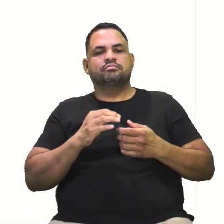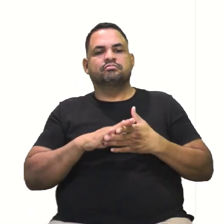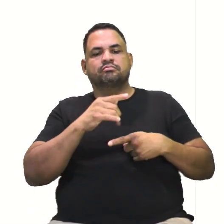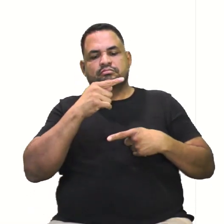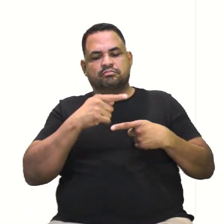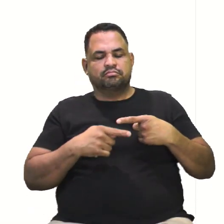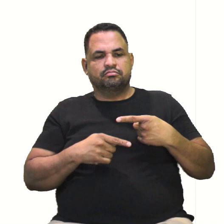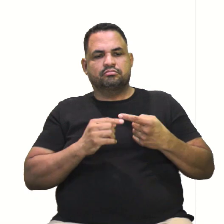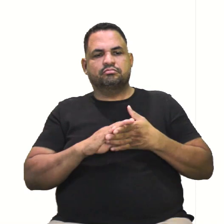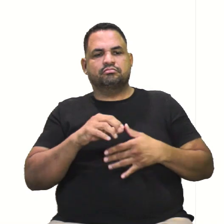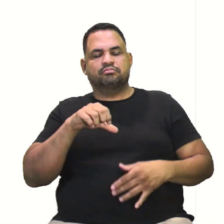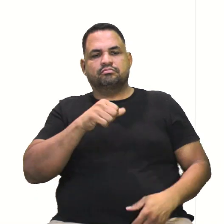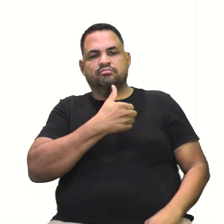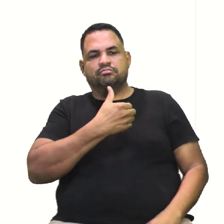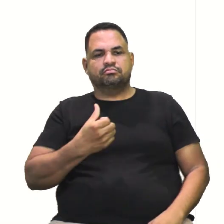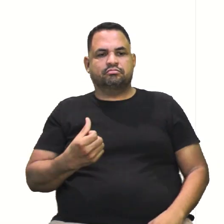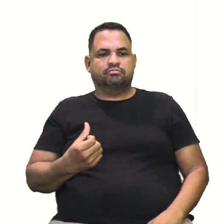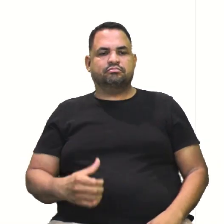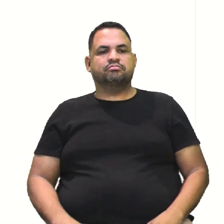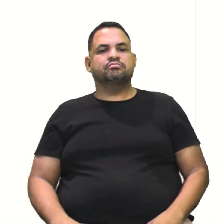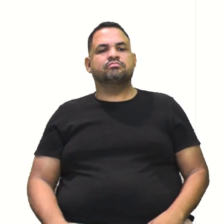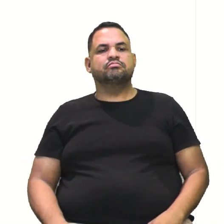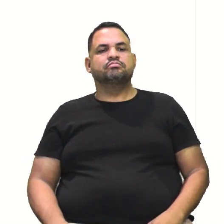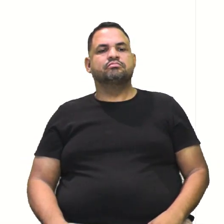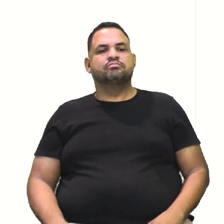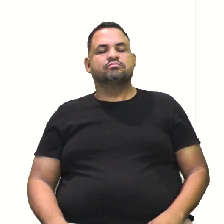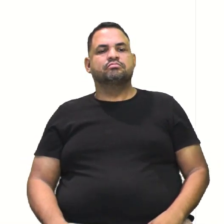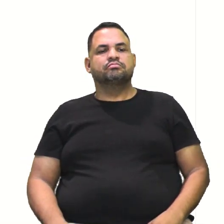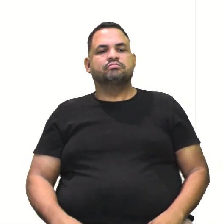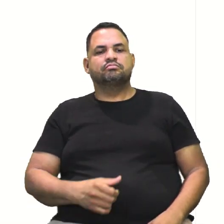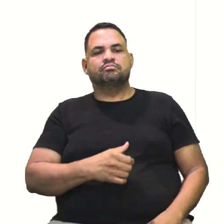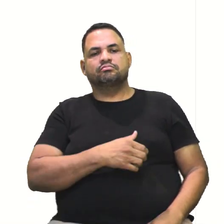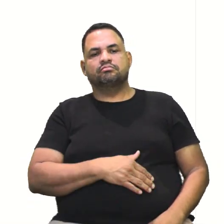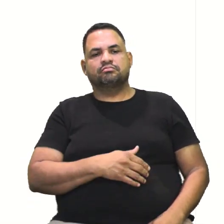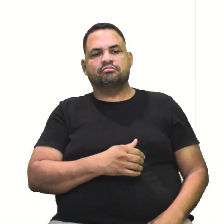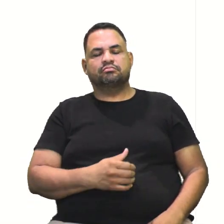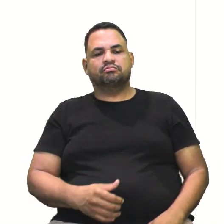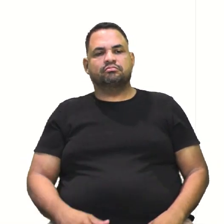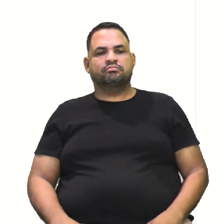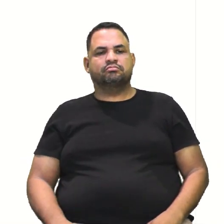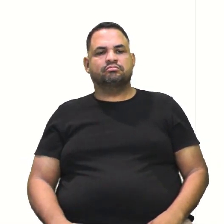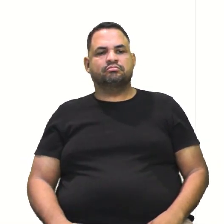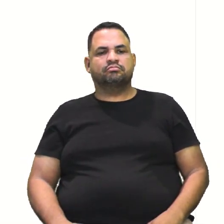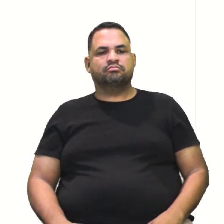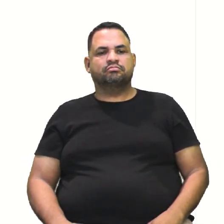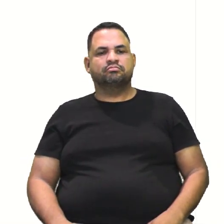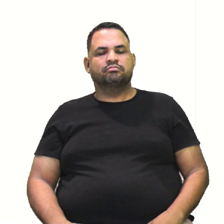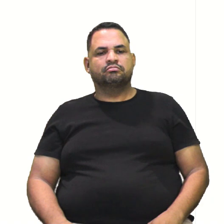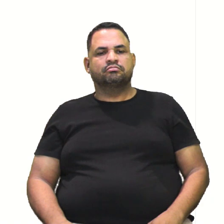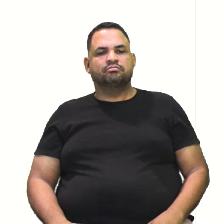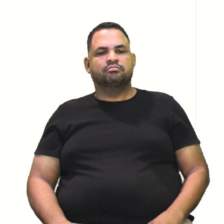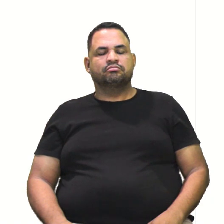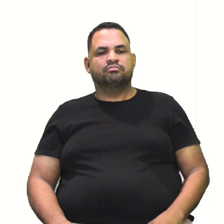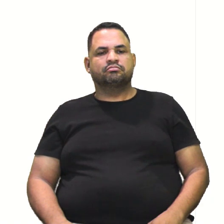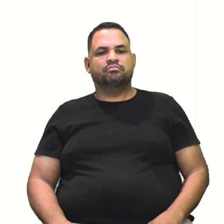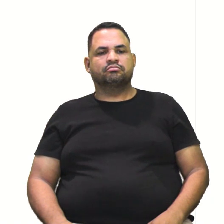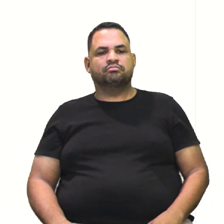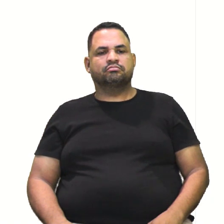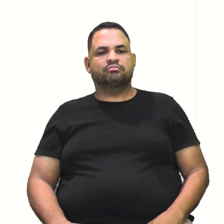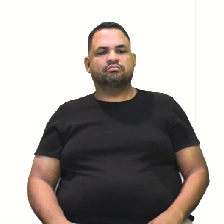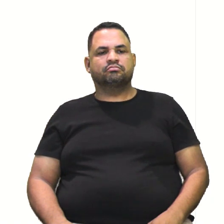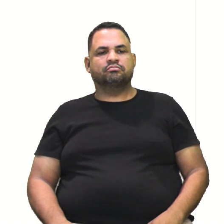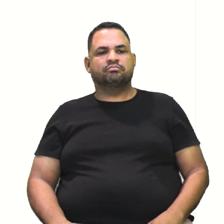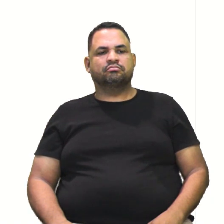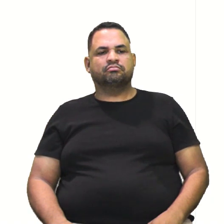dividir por 9? Dá, dá 16, né? isso mesmo. Então, vou ficar com 9. Aqui também, né? Já vamos simplificar. Aqui dá para dividir